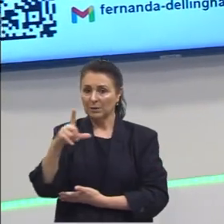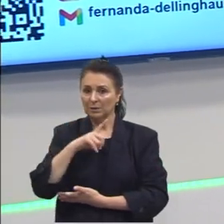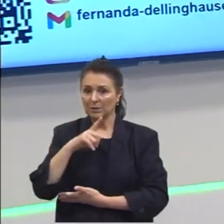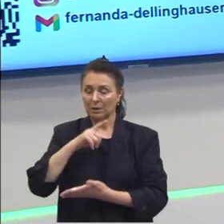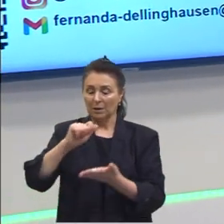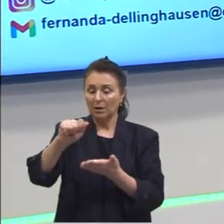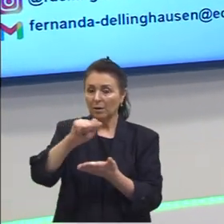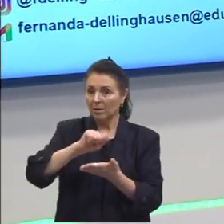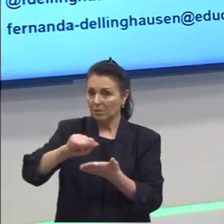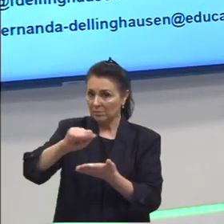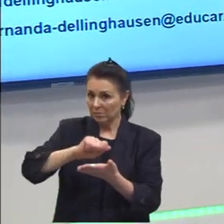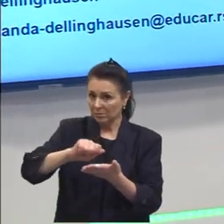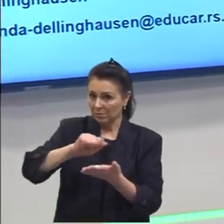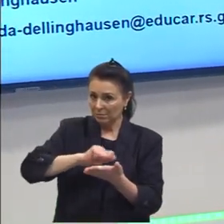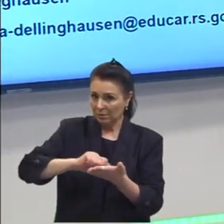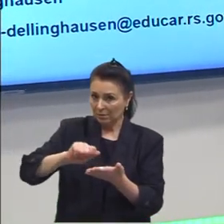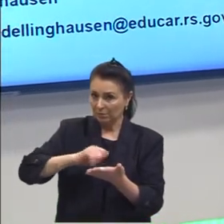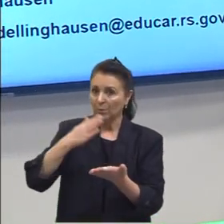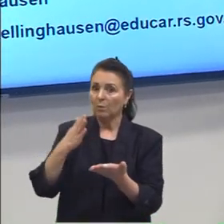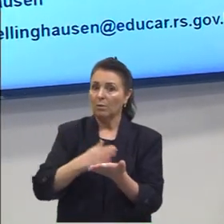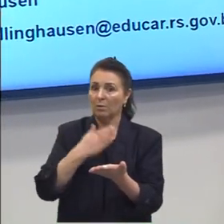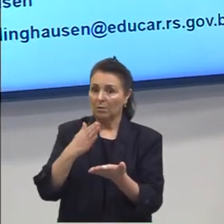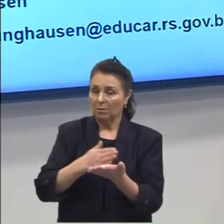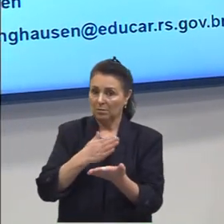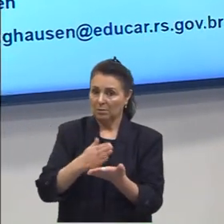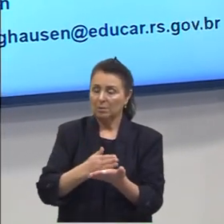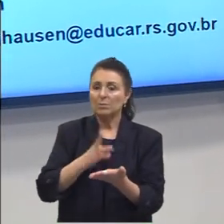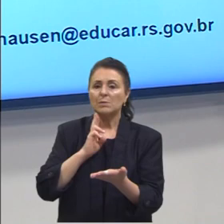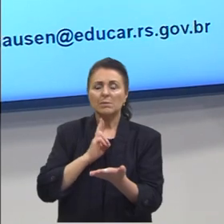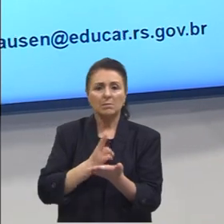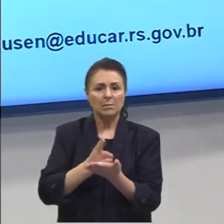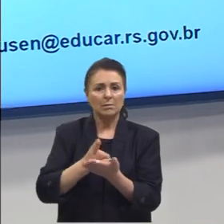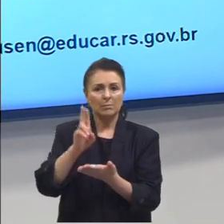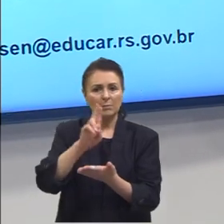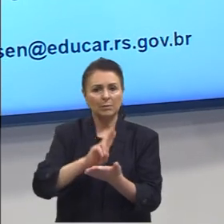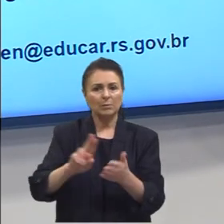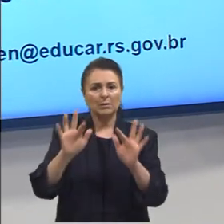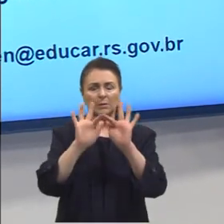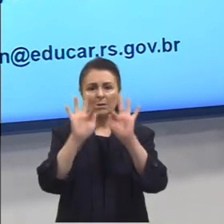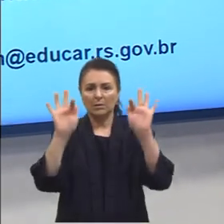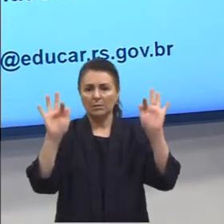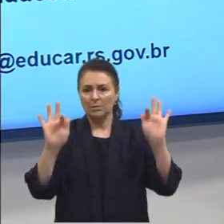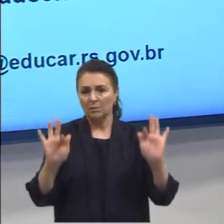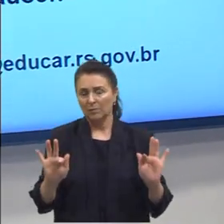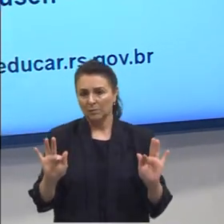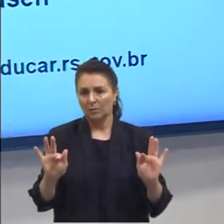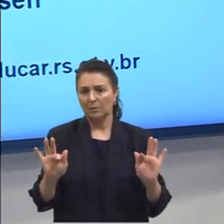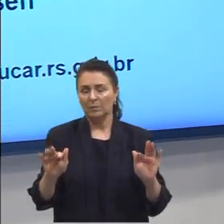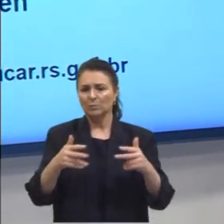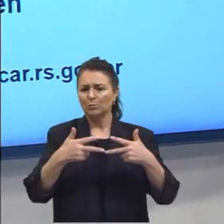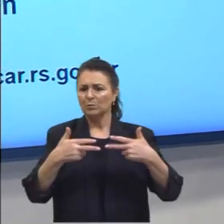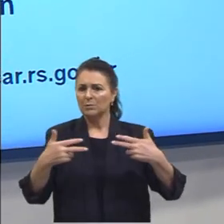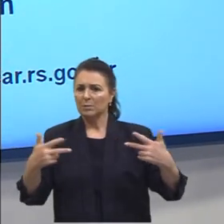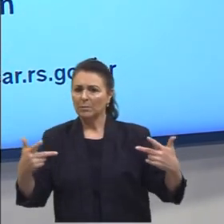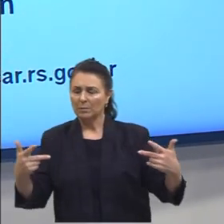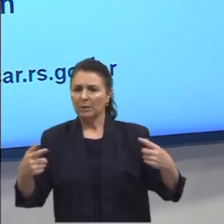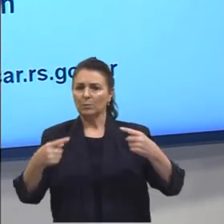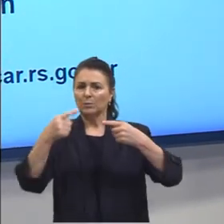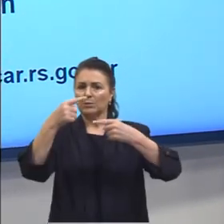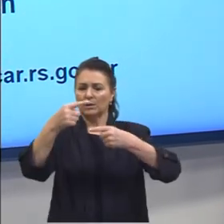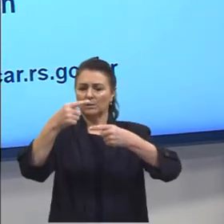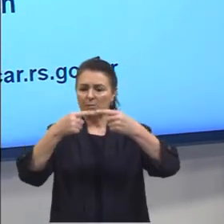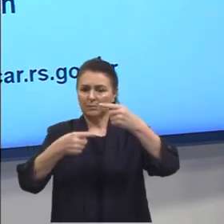anotações de vocês feitas, sempre colocando ali as fórmulas, os elementos, propriedades